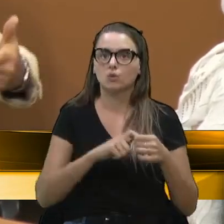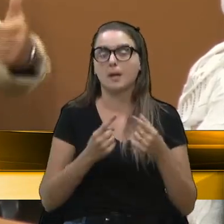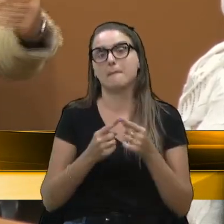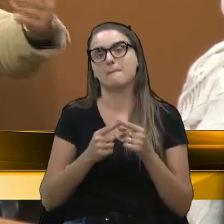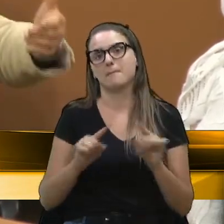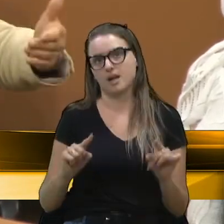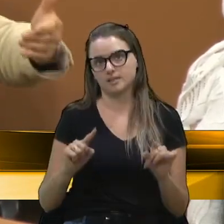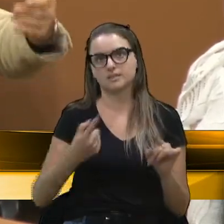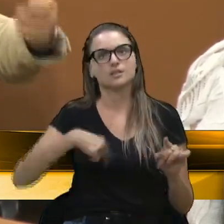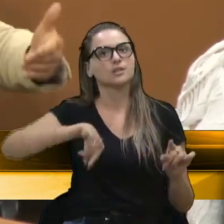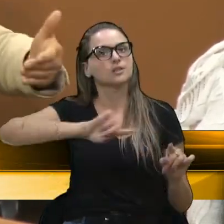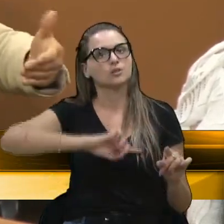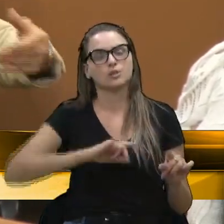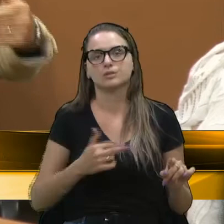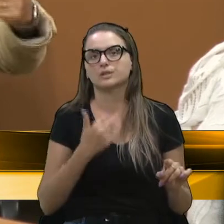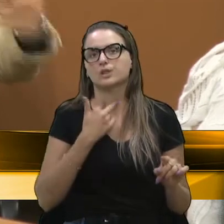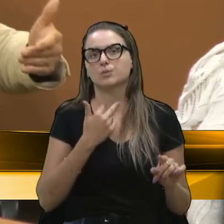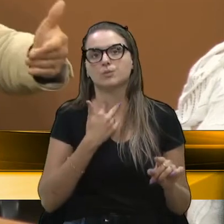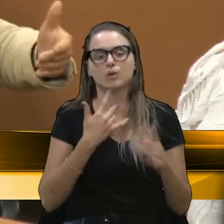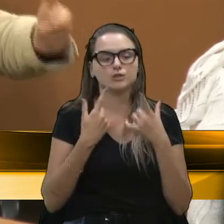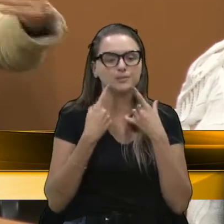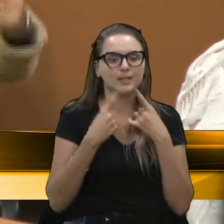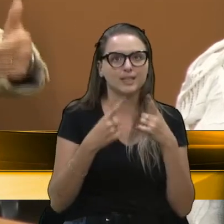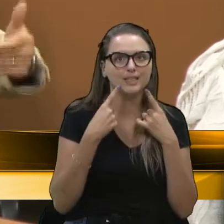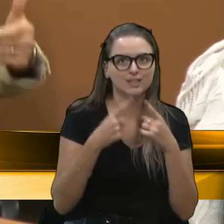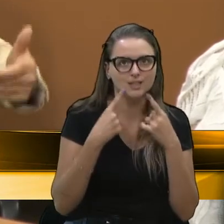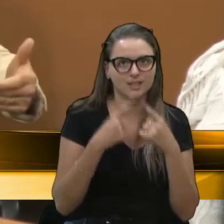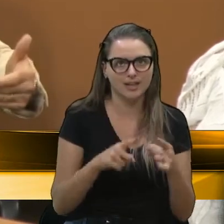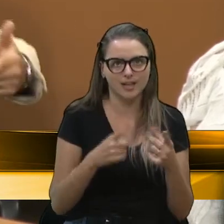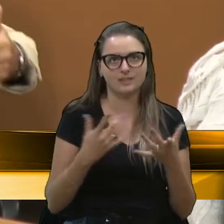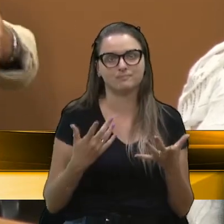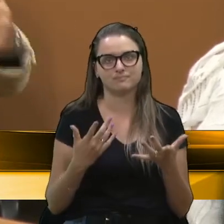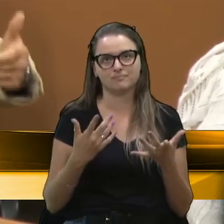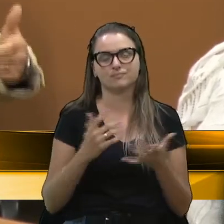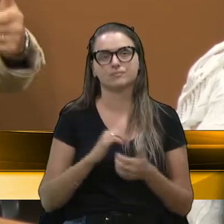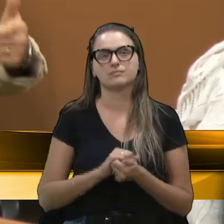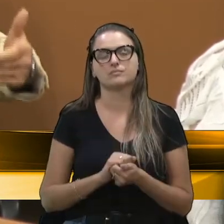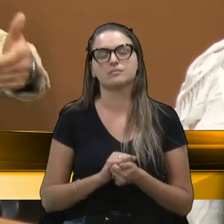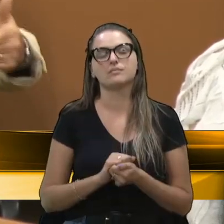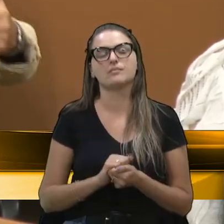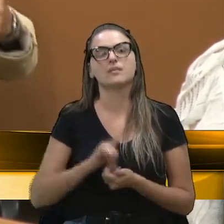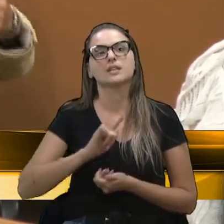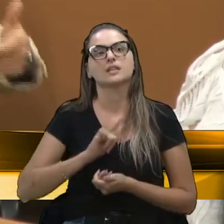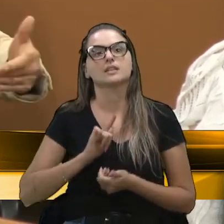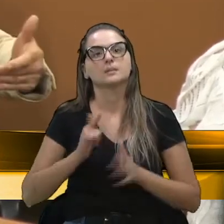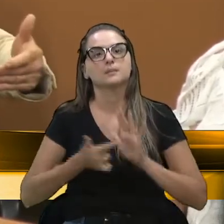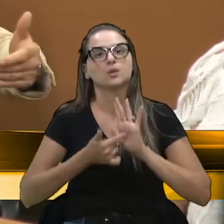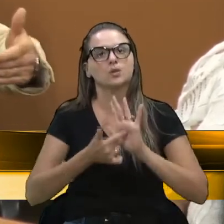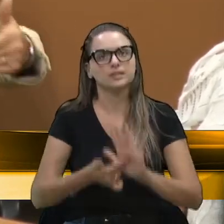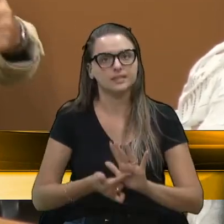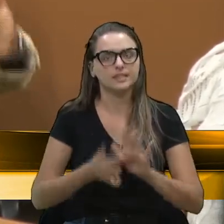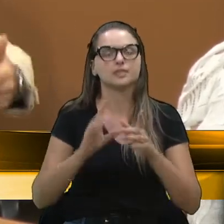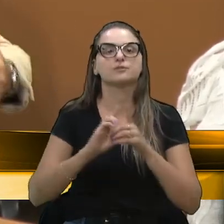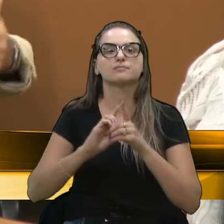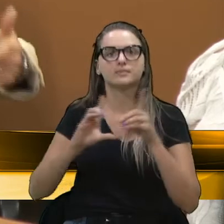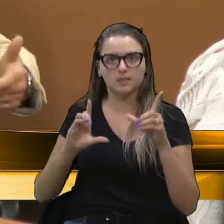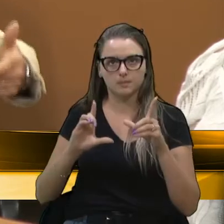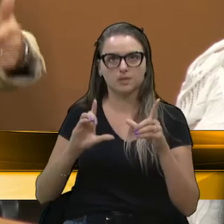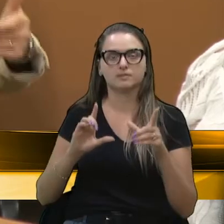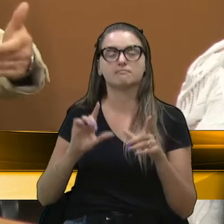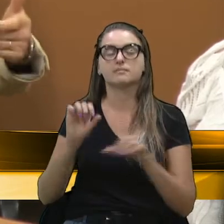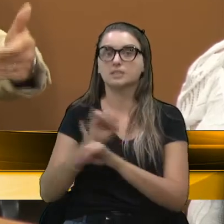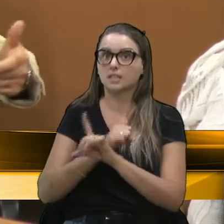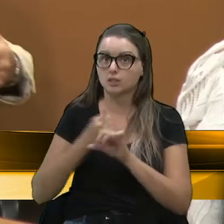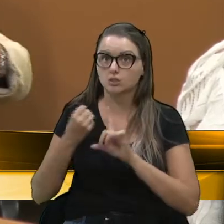nós não podemos criticar por criticar. O governador do Estado está dando uma demonstração democrática. De ouvir a sociedade